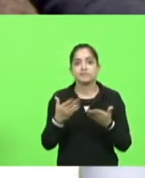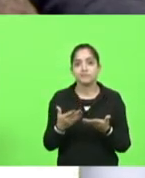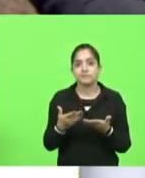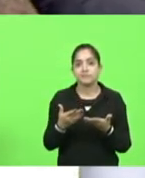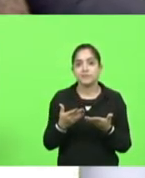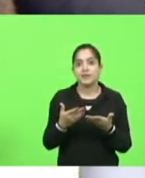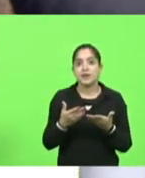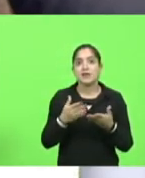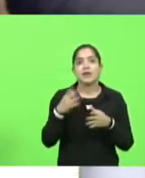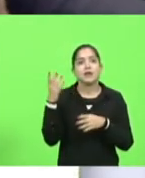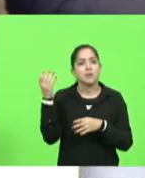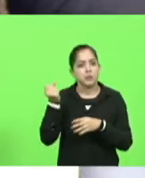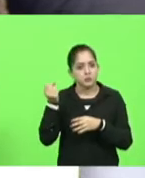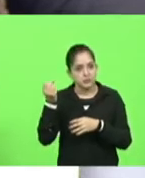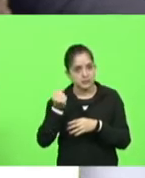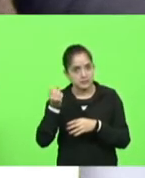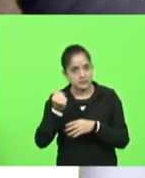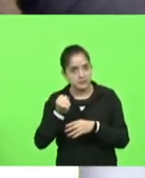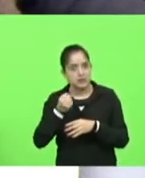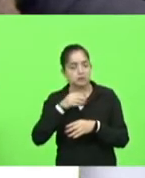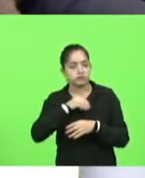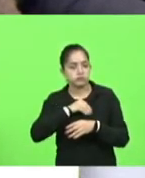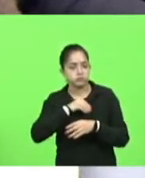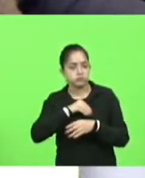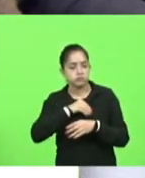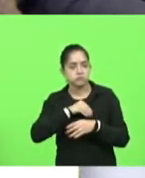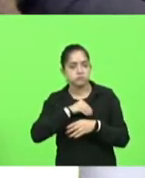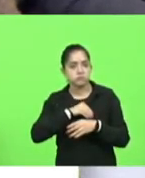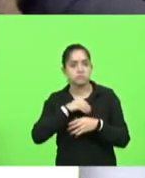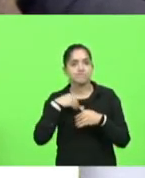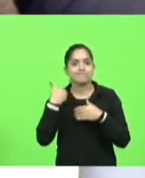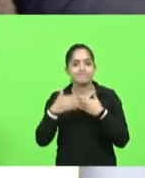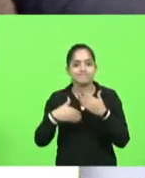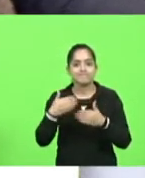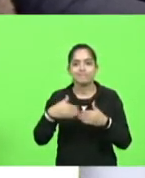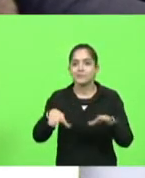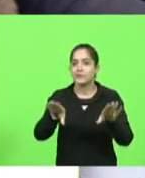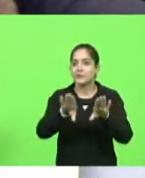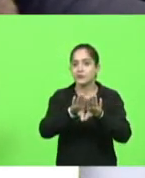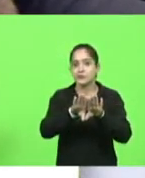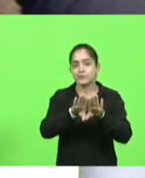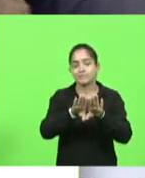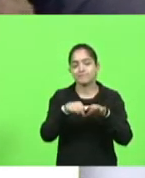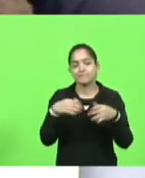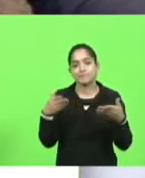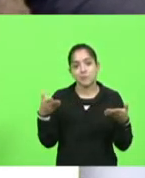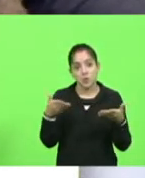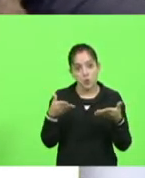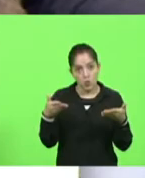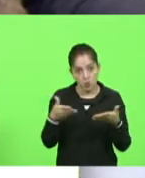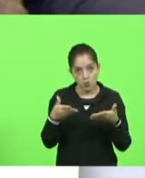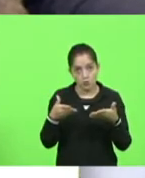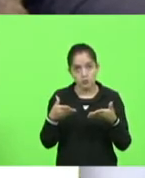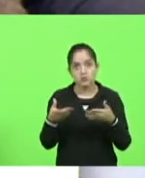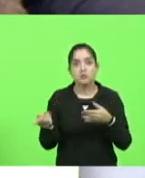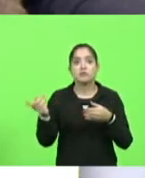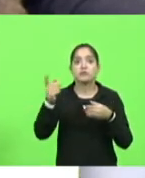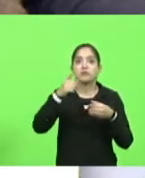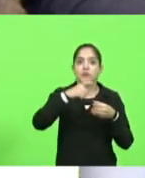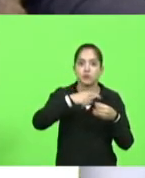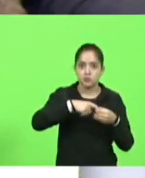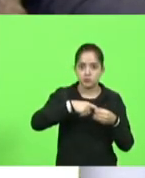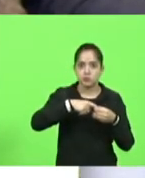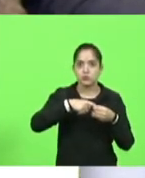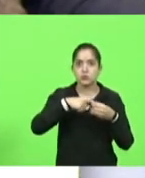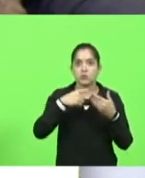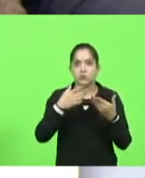aposentar com os frutos daquele negócio e ele fechou as portas hoje ele está de volta ao RGPS